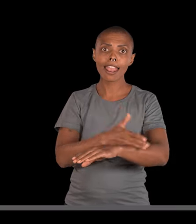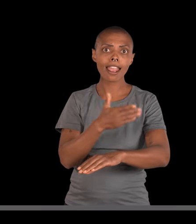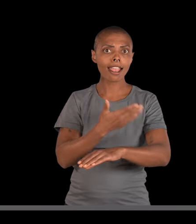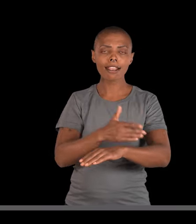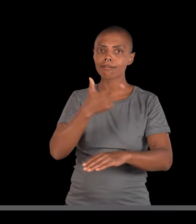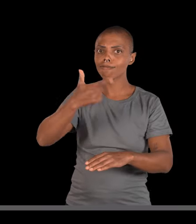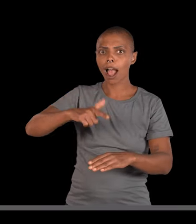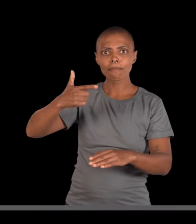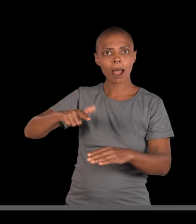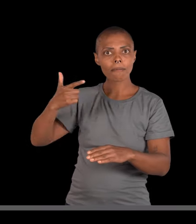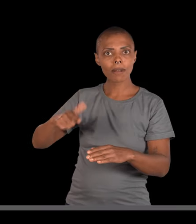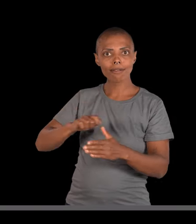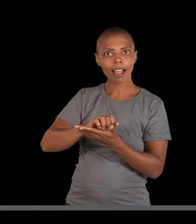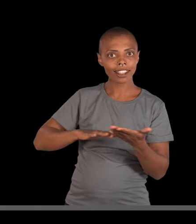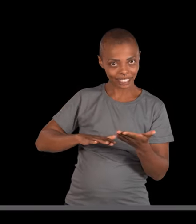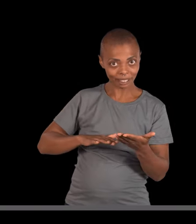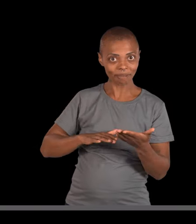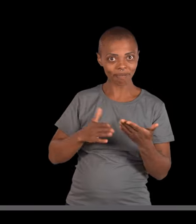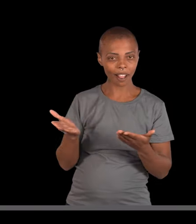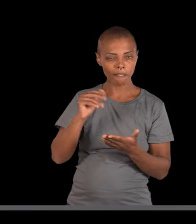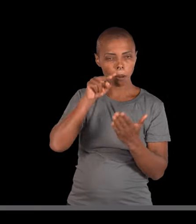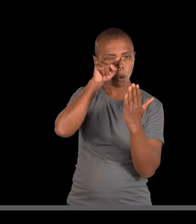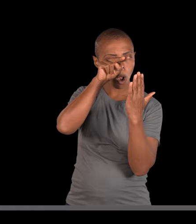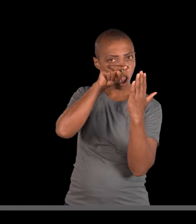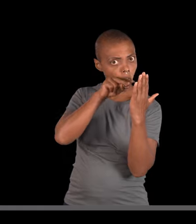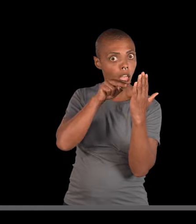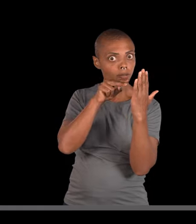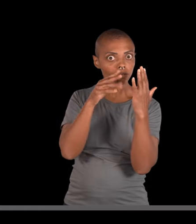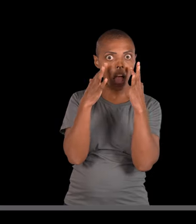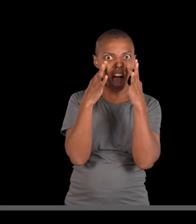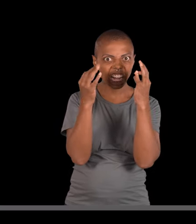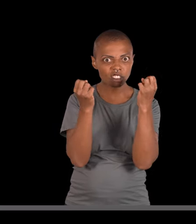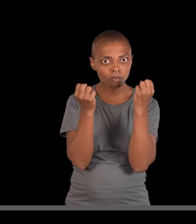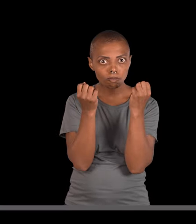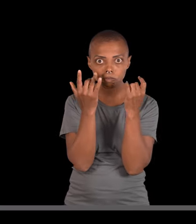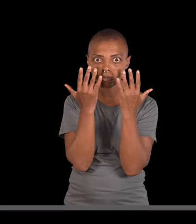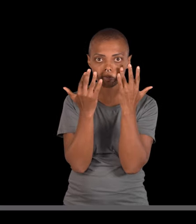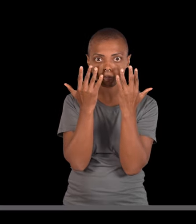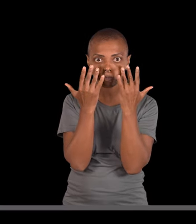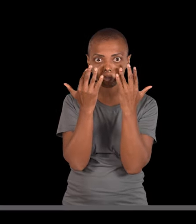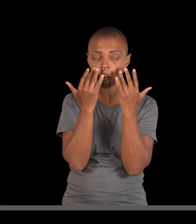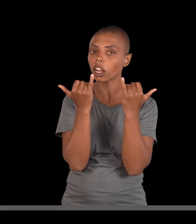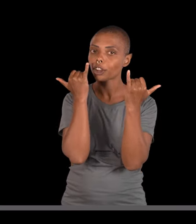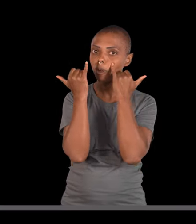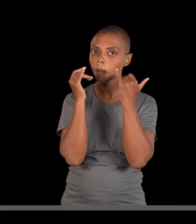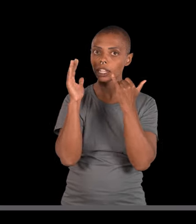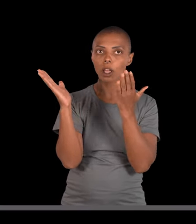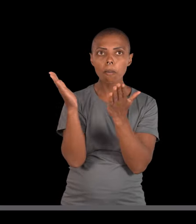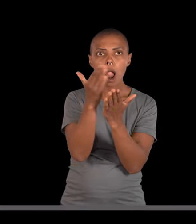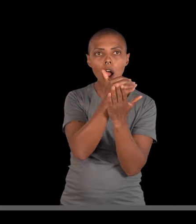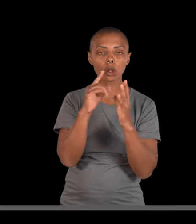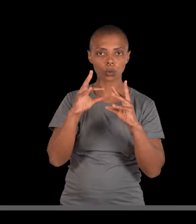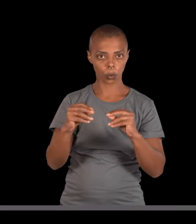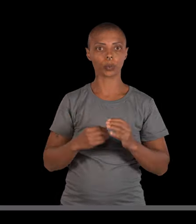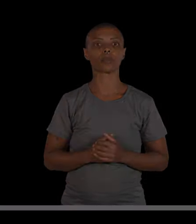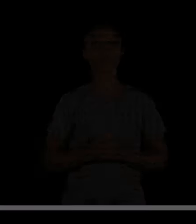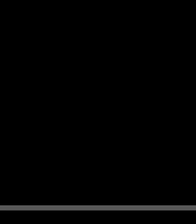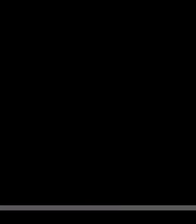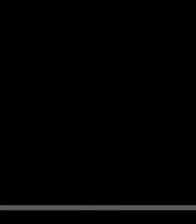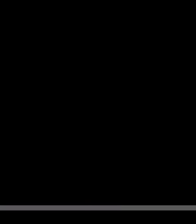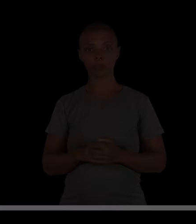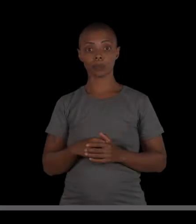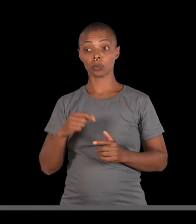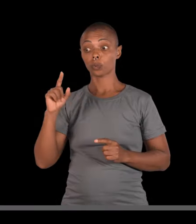resolvendo muitos exercícios. Então, ó, vamos lá. Vamos ler o enunciado com sangue no olho, retirando os dados.